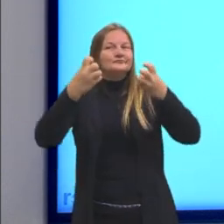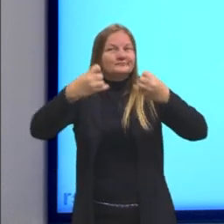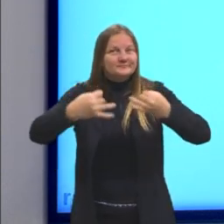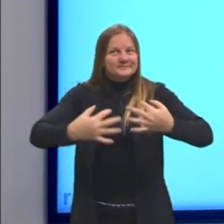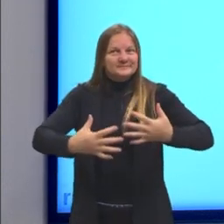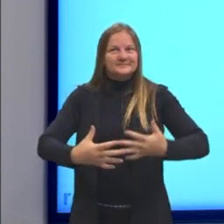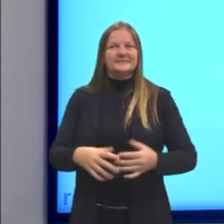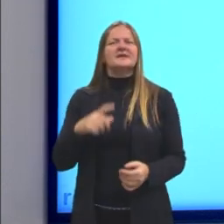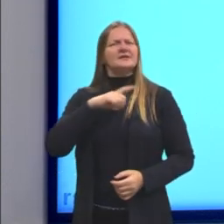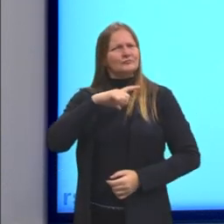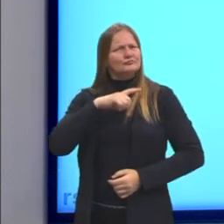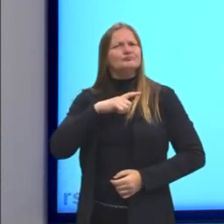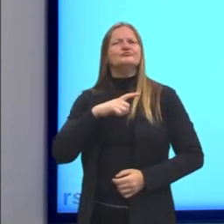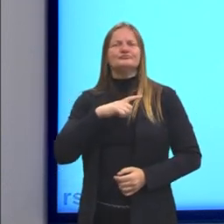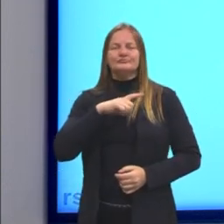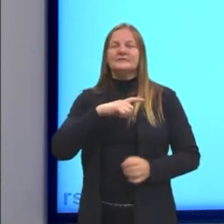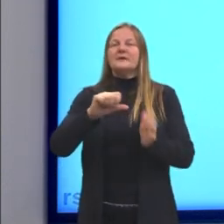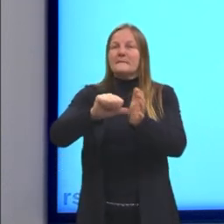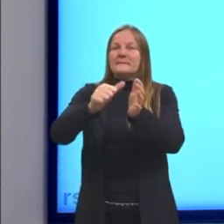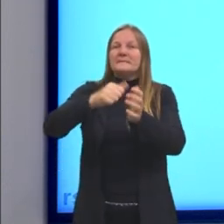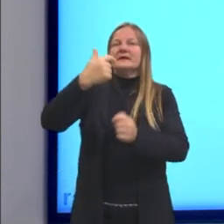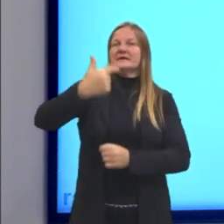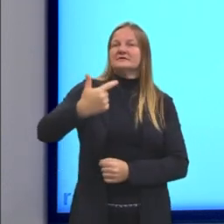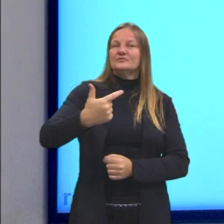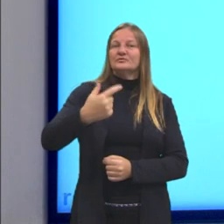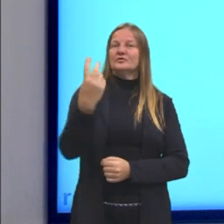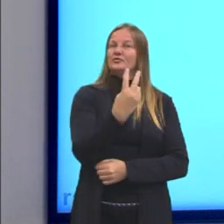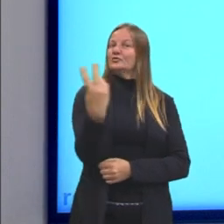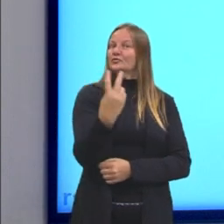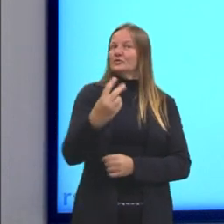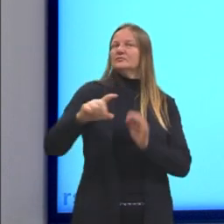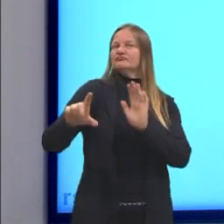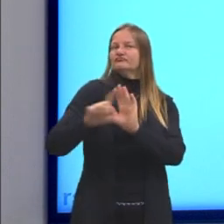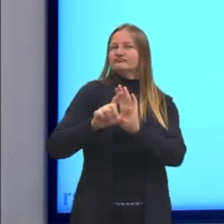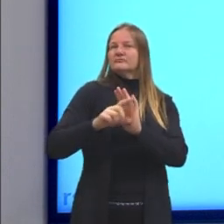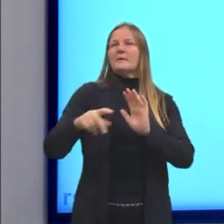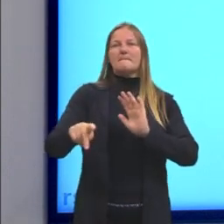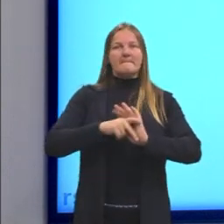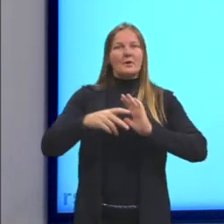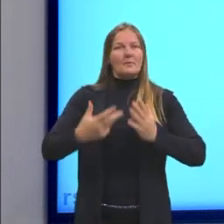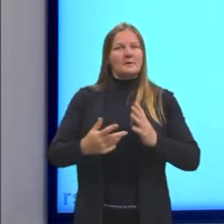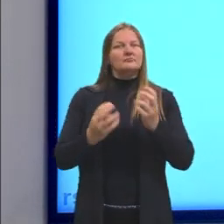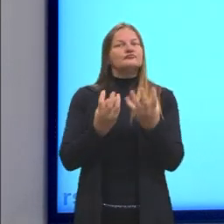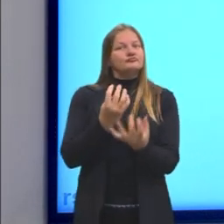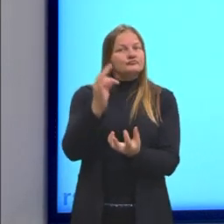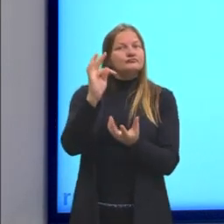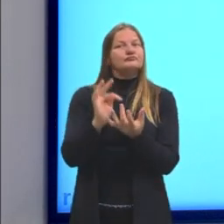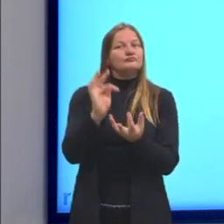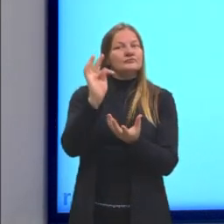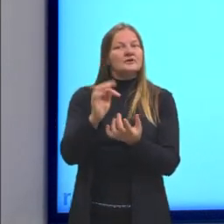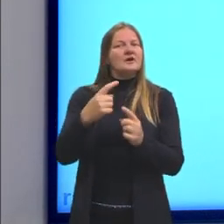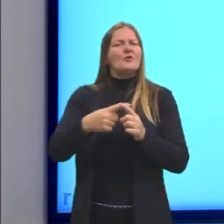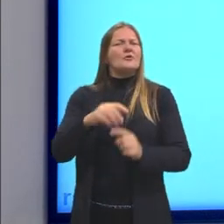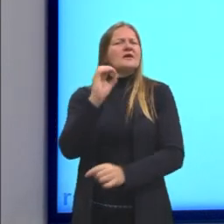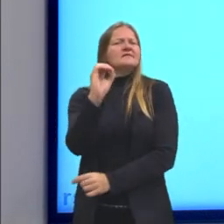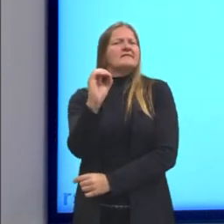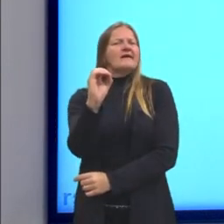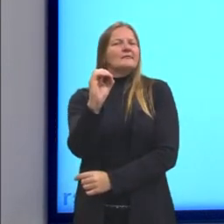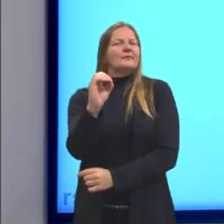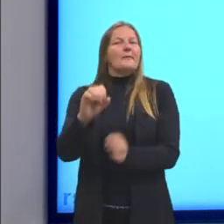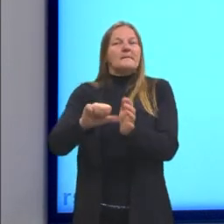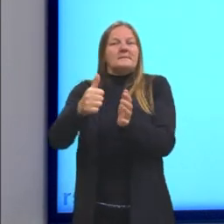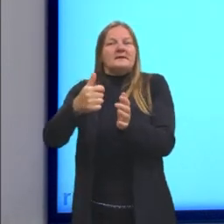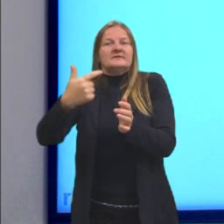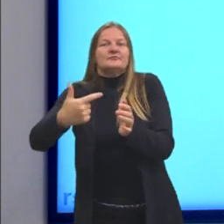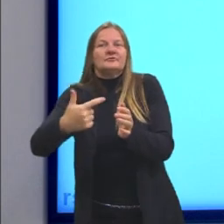que existem a primeira e a segunda lei da termodinâmica. Por que, então, que existe a Lei Zero? Por que a Lei Zero não é a